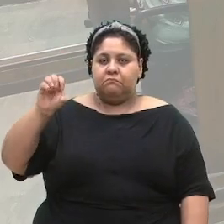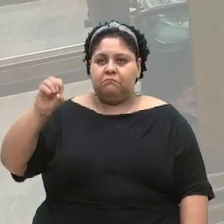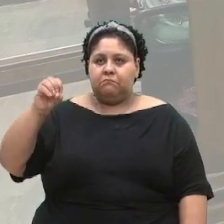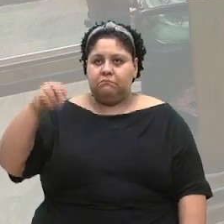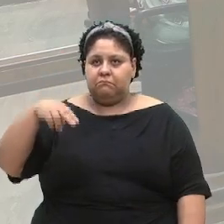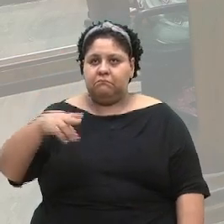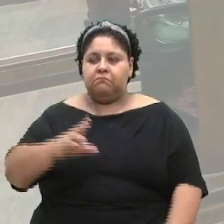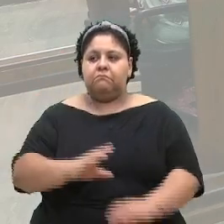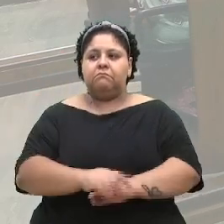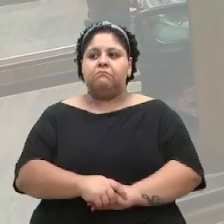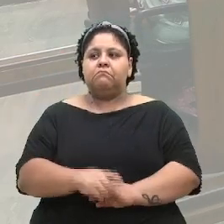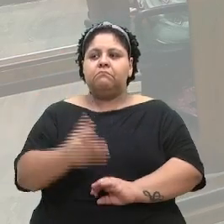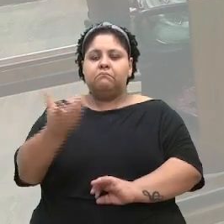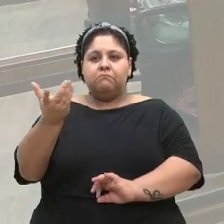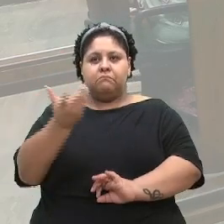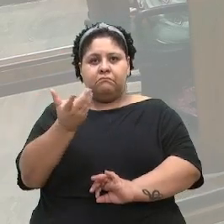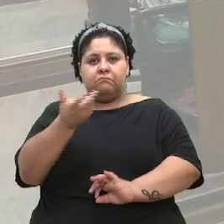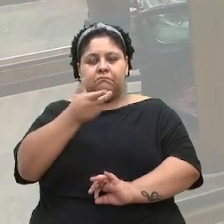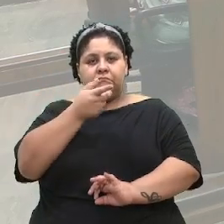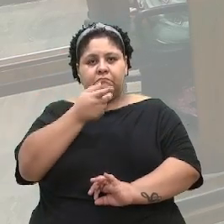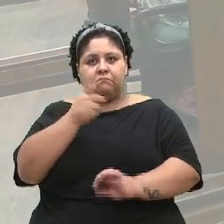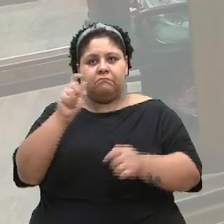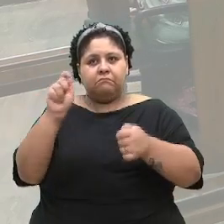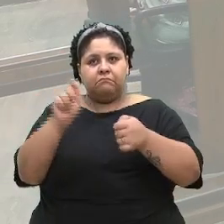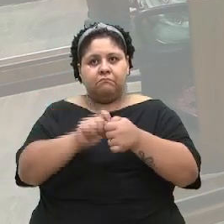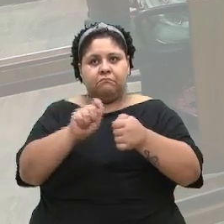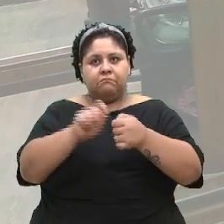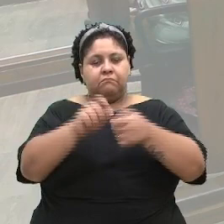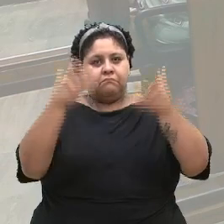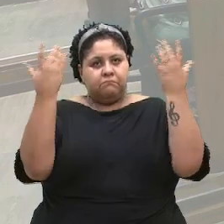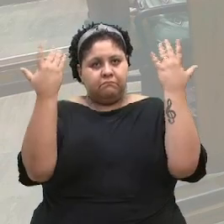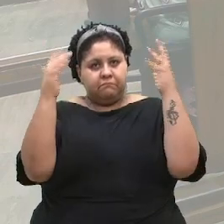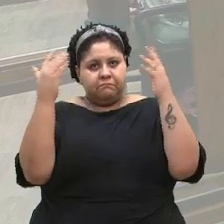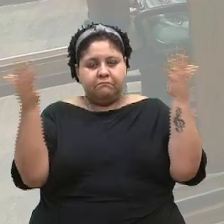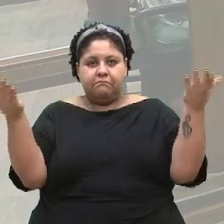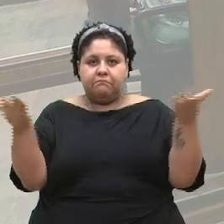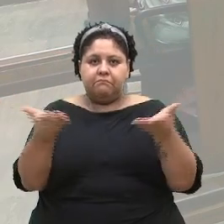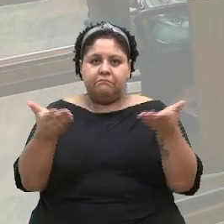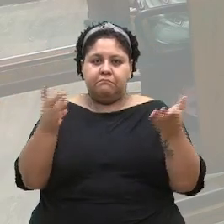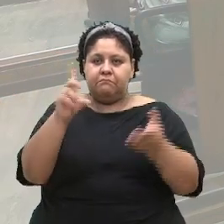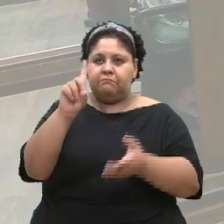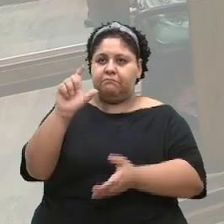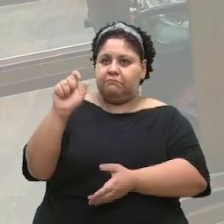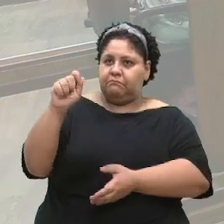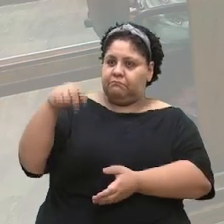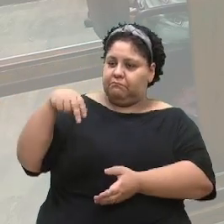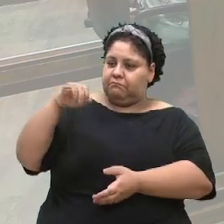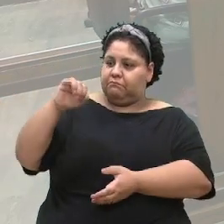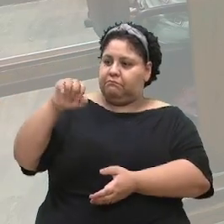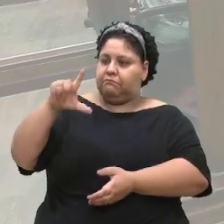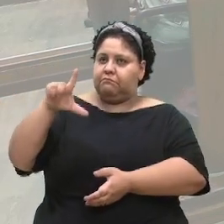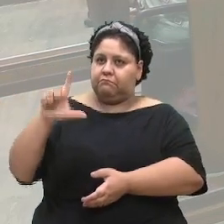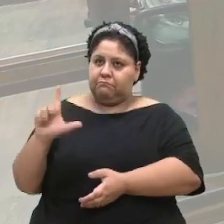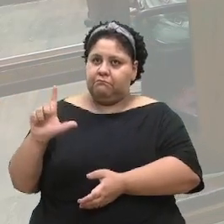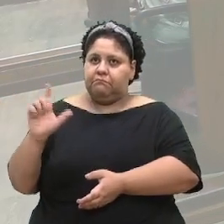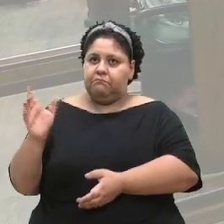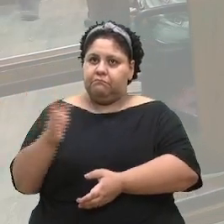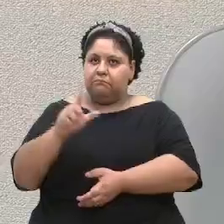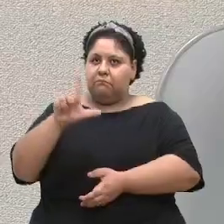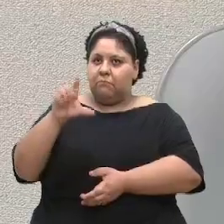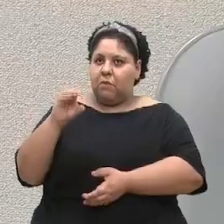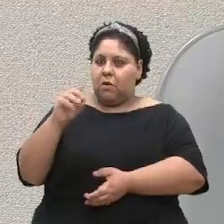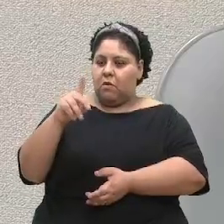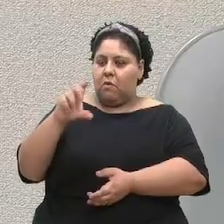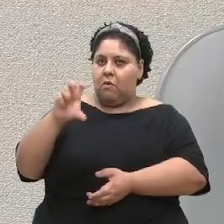fazer minhas felicitações hoje para o Daniel Mesari Lopes